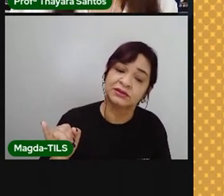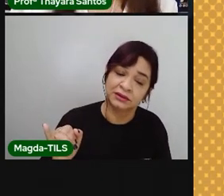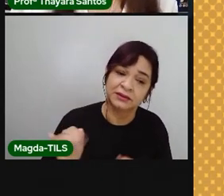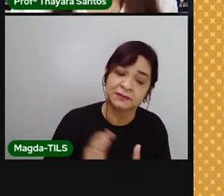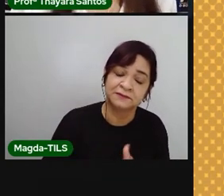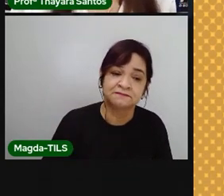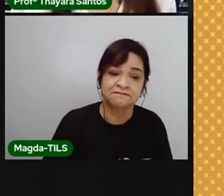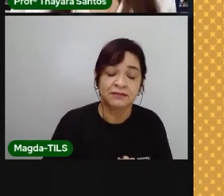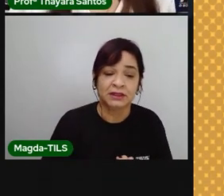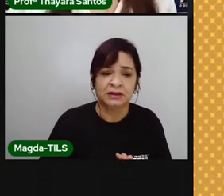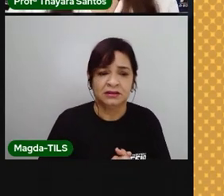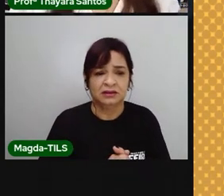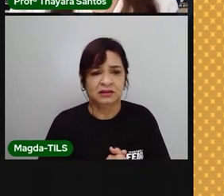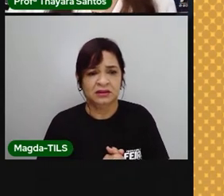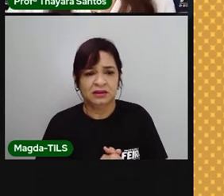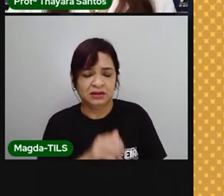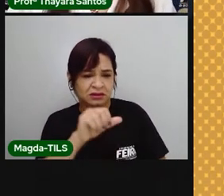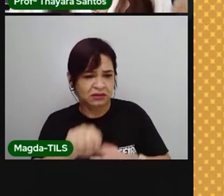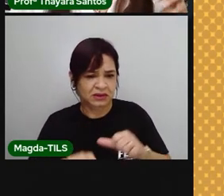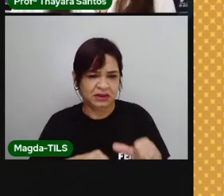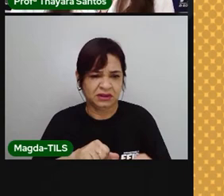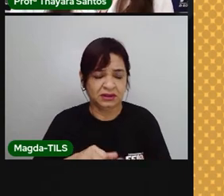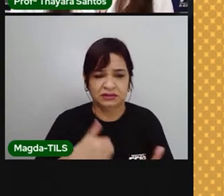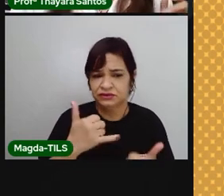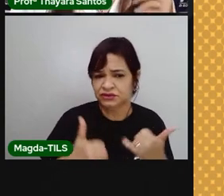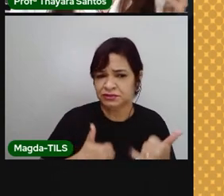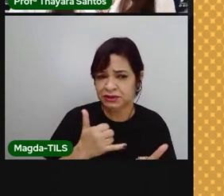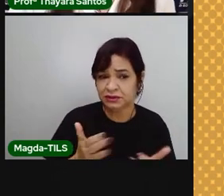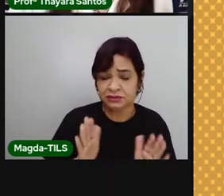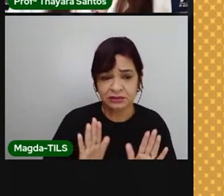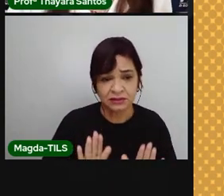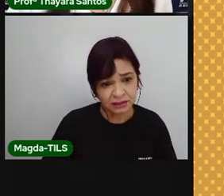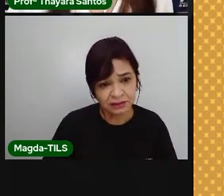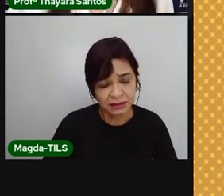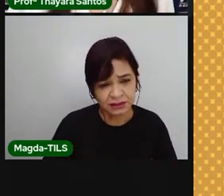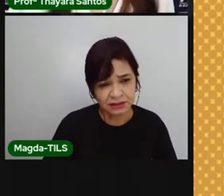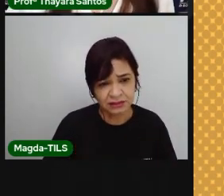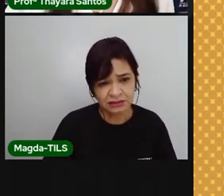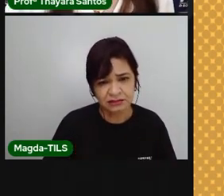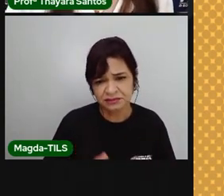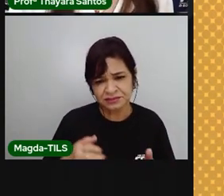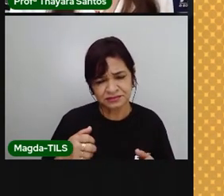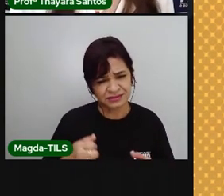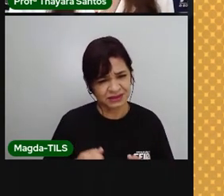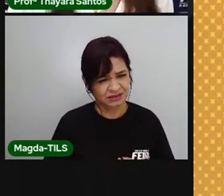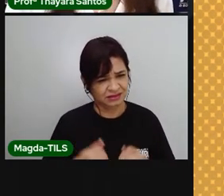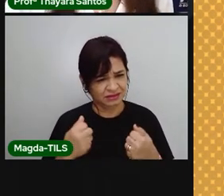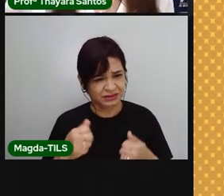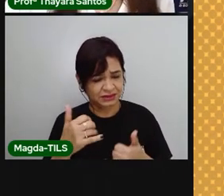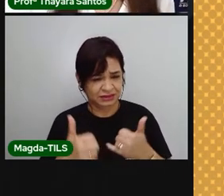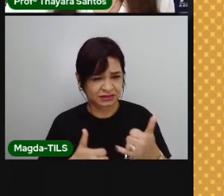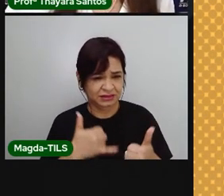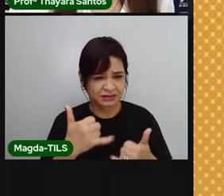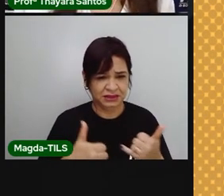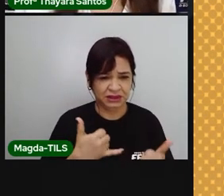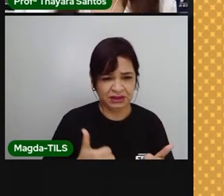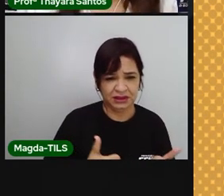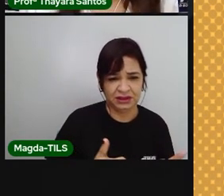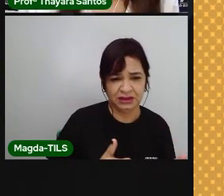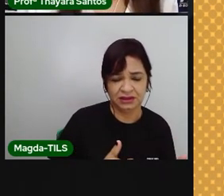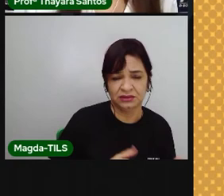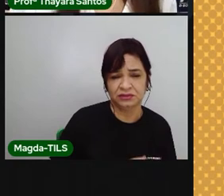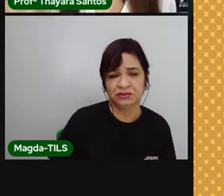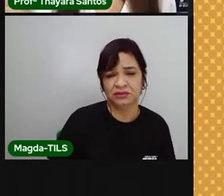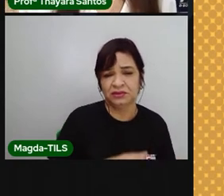brinquedo o tempo todo. Então, se aquilo que você tem ainda serve, não tem por que você trocar ele. Porque quando a gente consome uma coisa